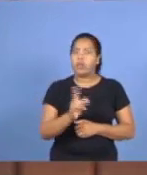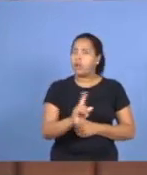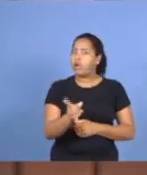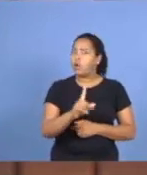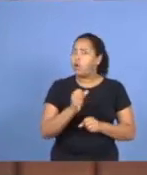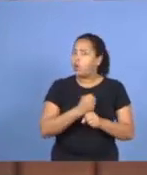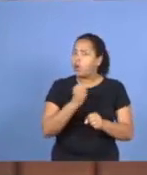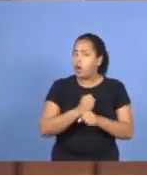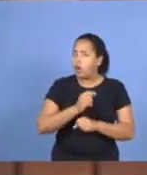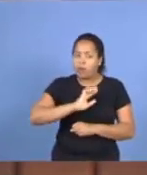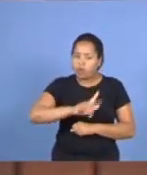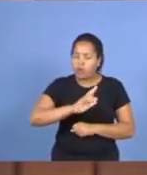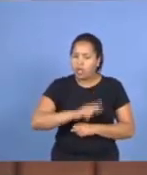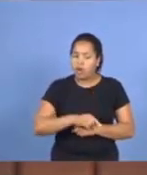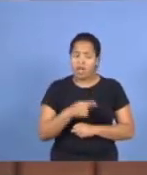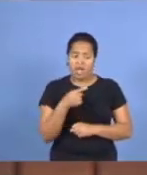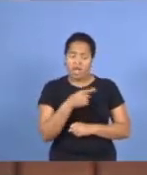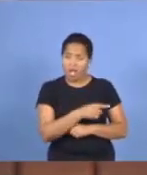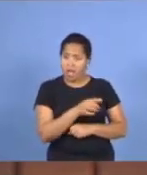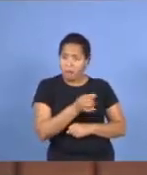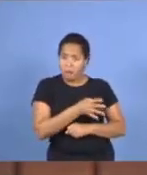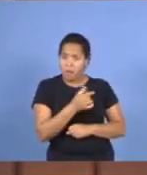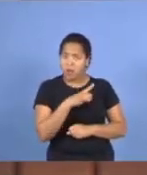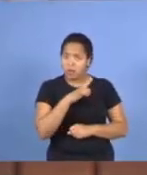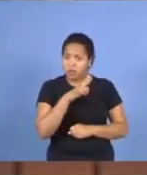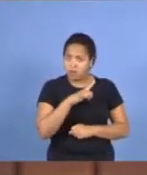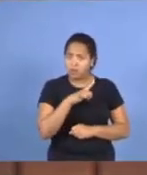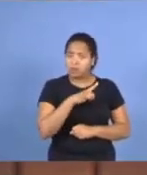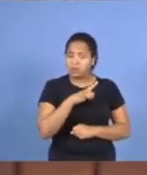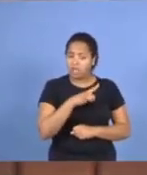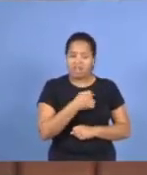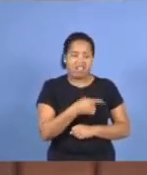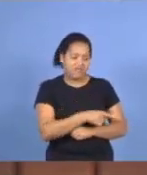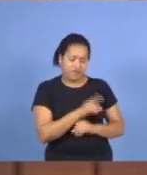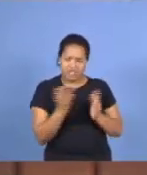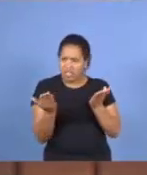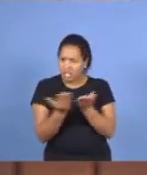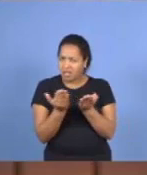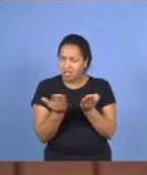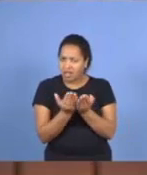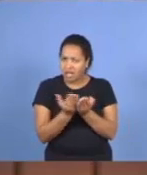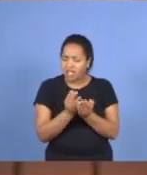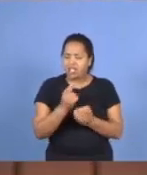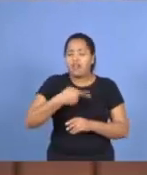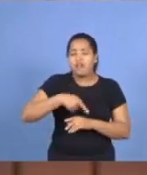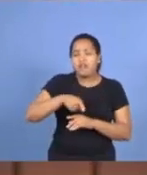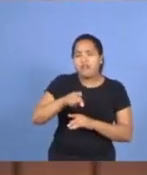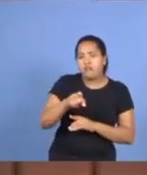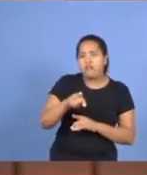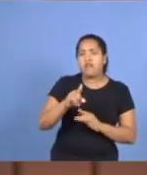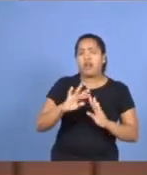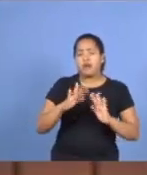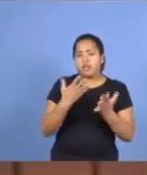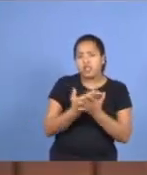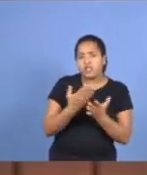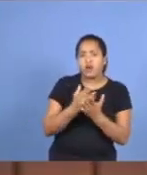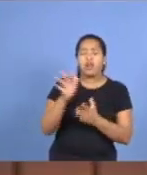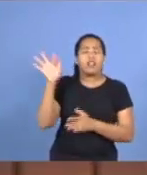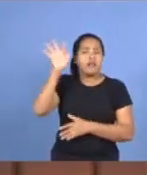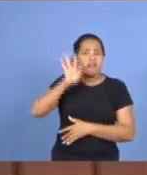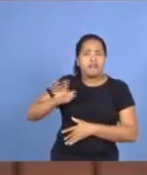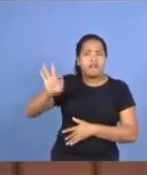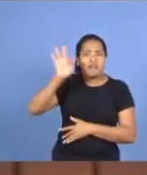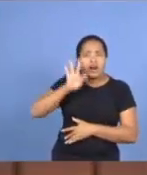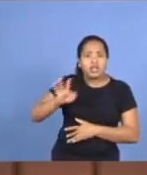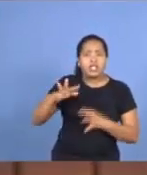eles eram medrosos, porque tinham já tido, olha, você é crente, ele vai para a escola, ele vai para a faculdade, chega lá, ele todo